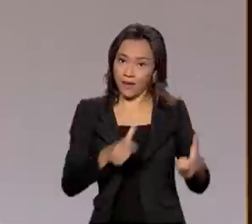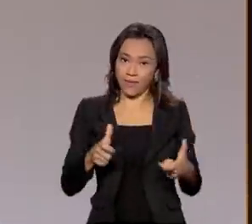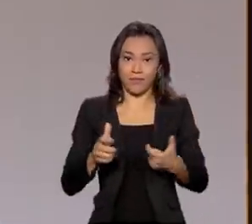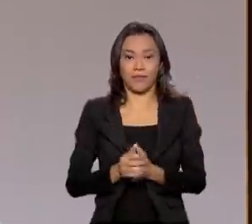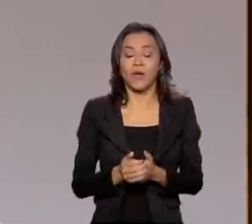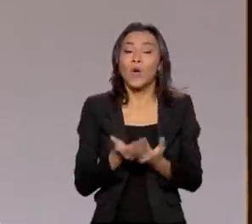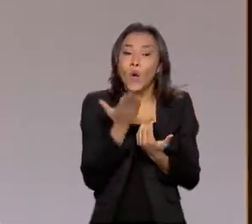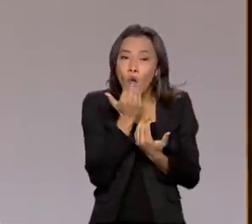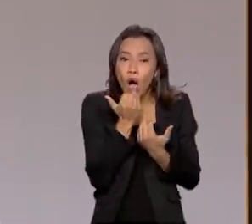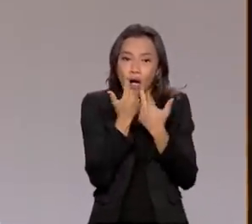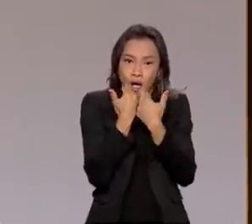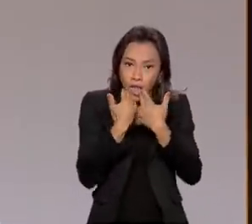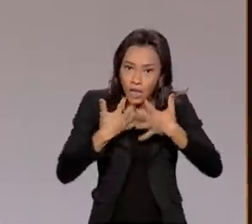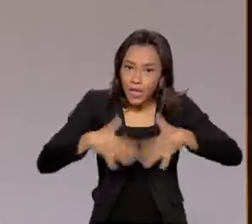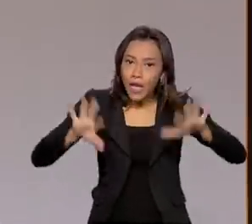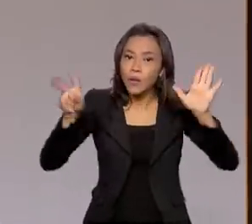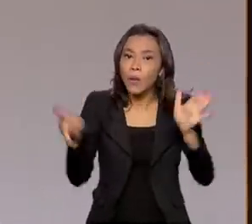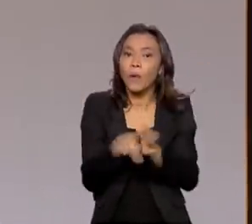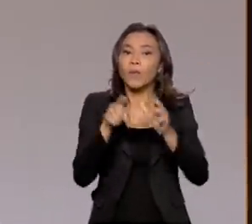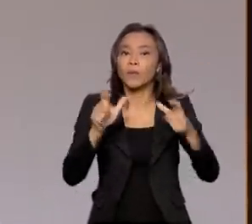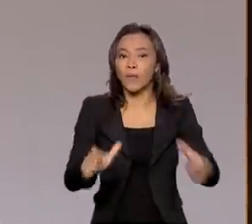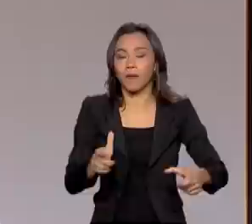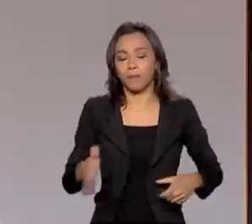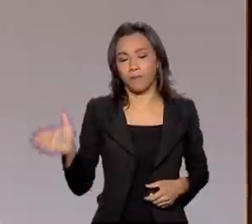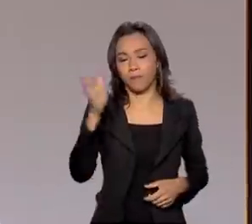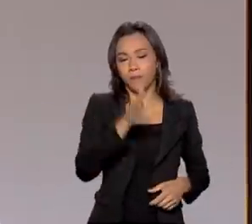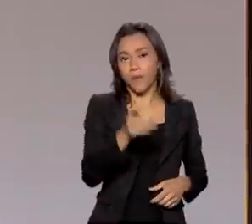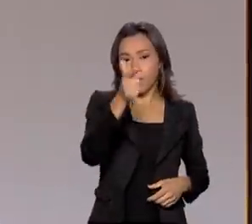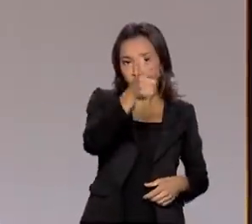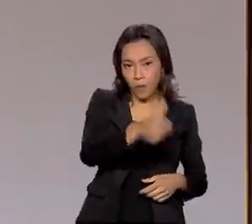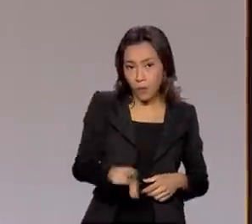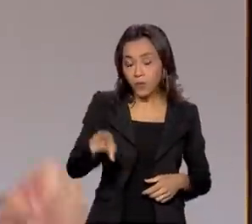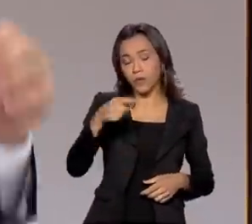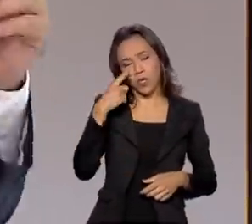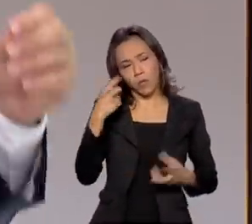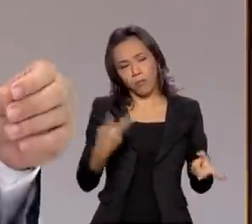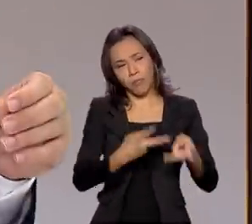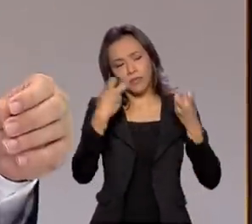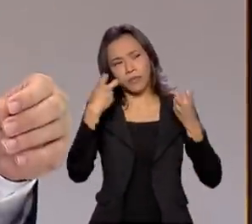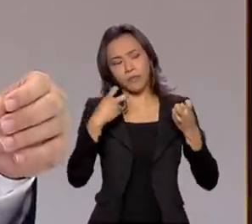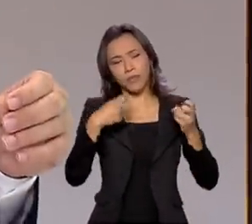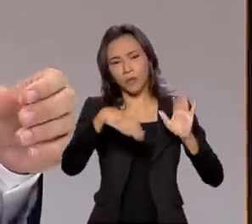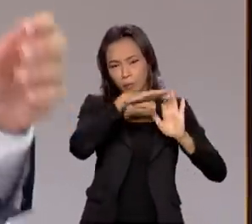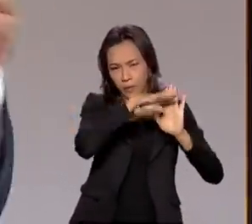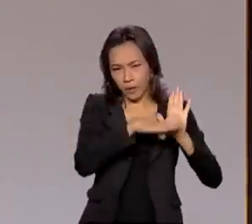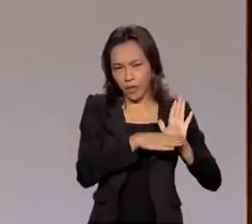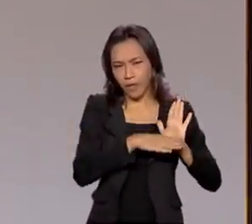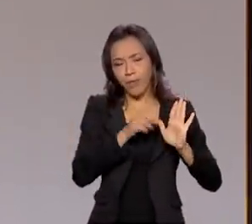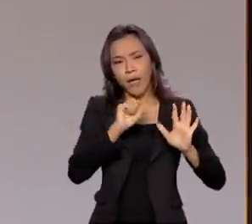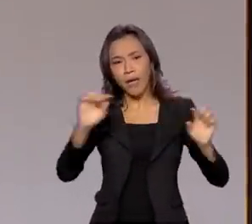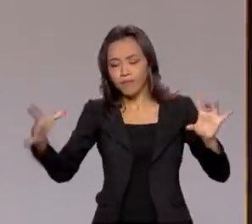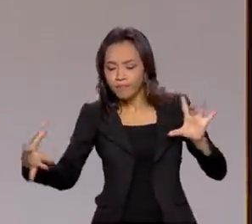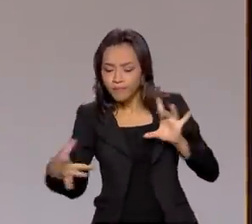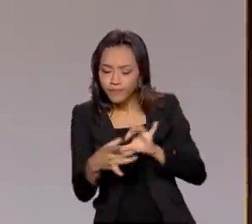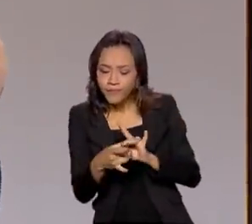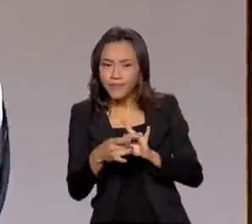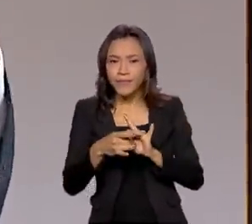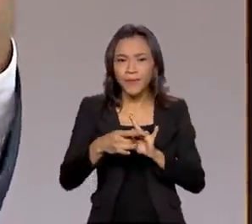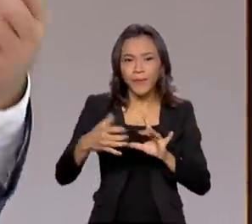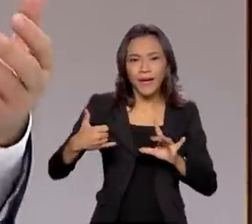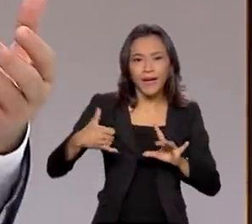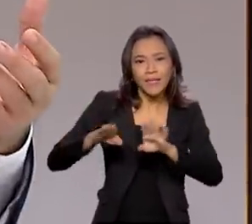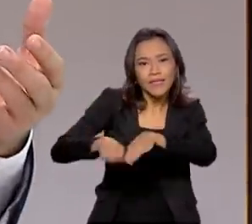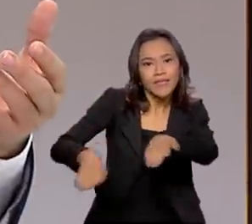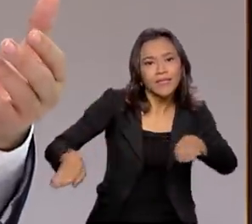Uma outra vertente que eu vi do Auxílio Brasil é essa vertente ligada à primeira infância. O Ministério da Estadania,